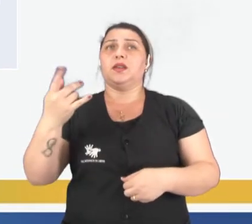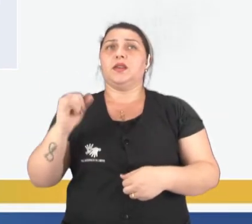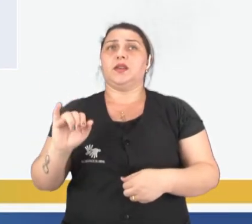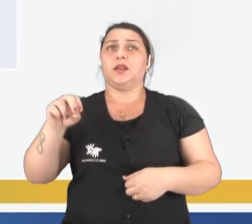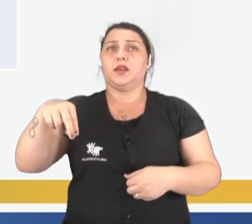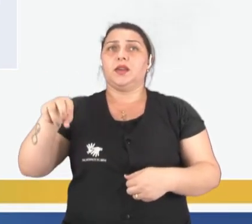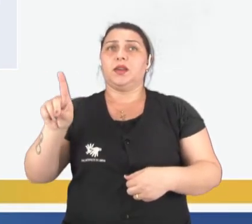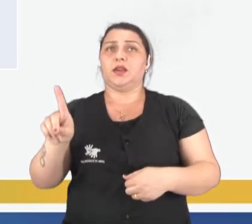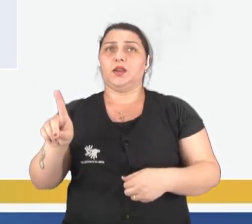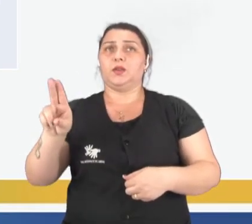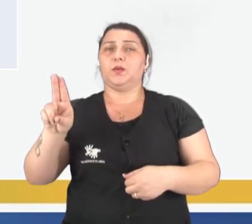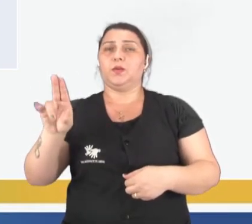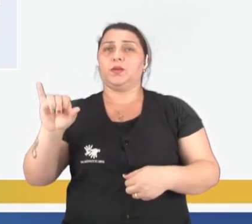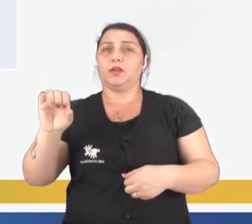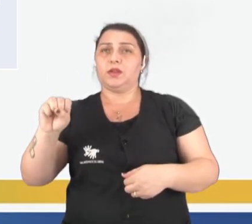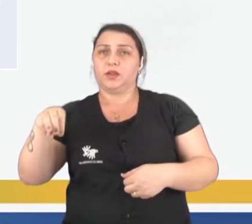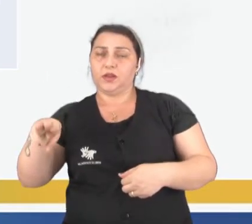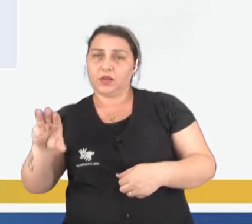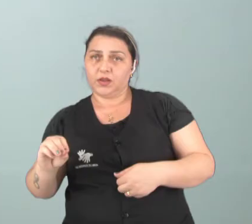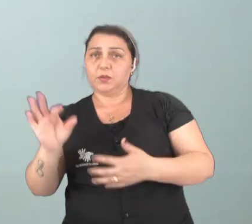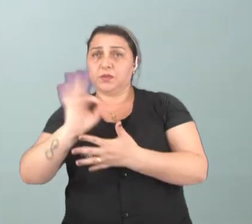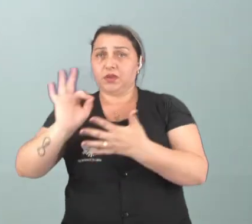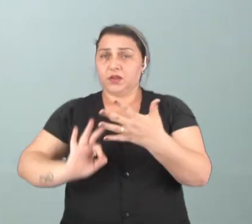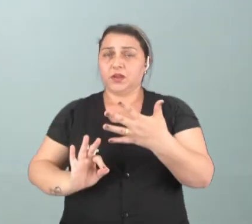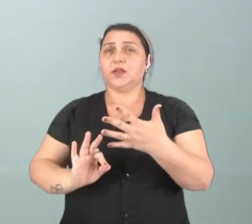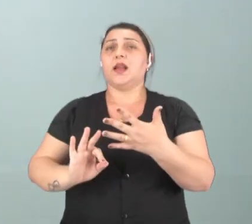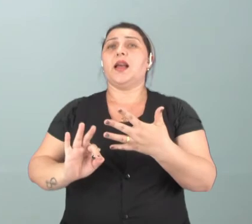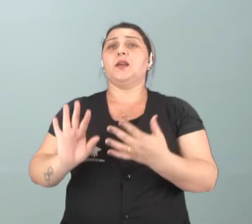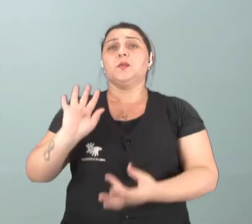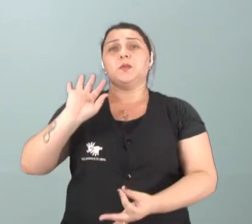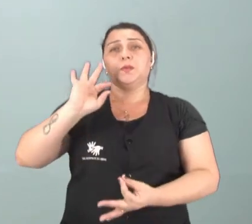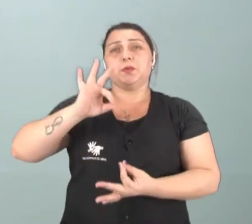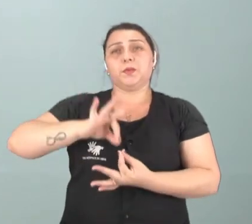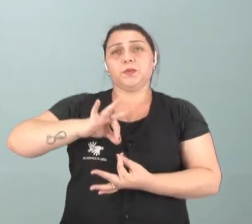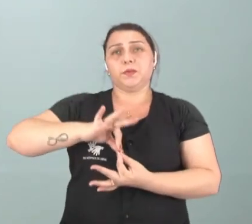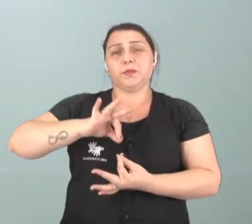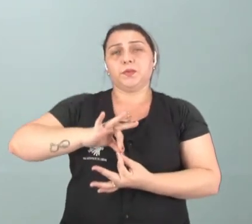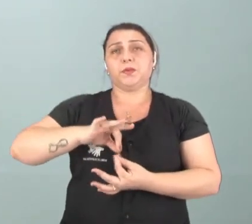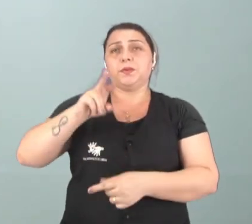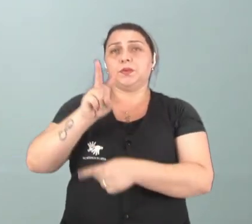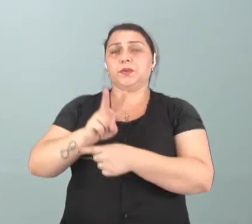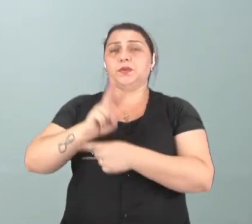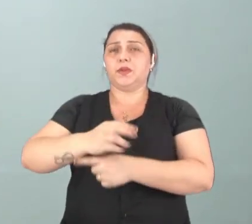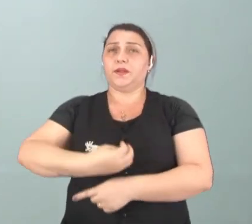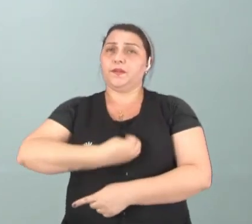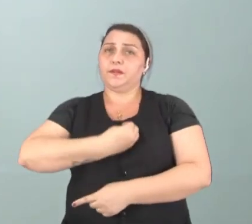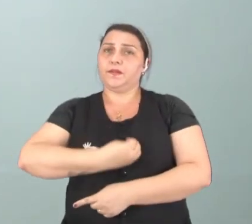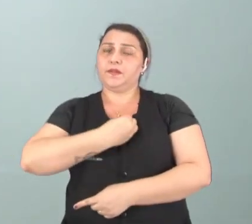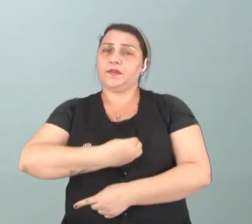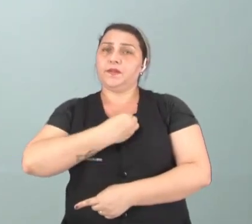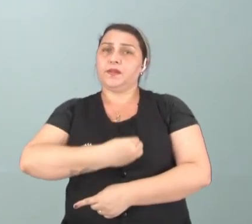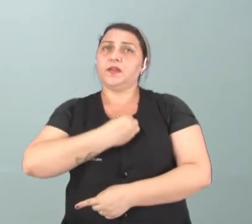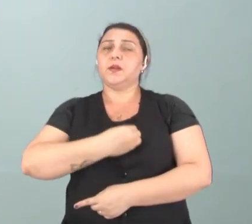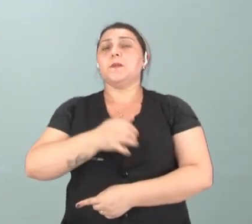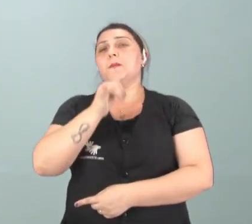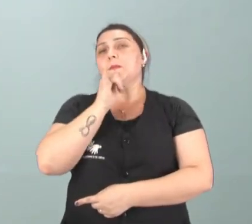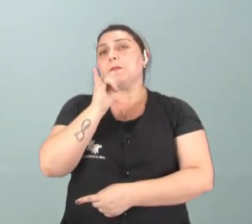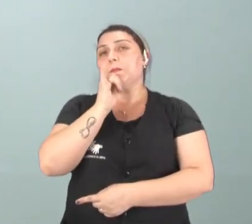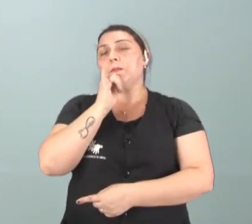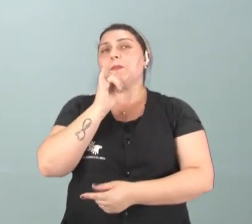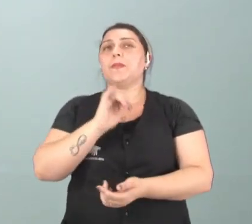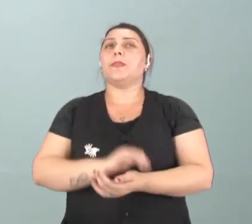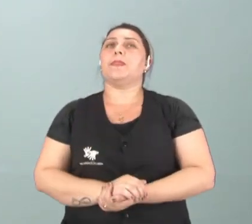acreditam que os elementos da natureza são espirituais, eles protegem a vida dos animais. Pra ele, pro hinduísmo, por exemplo,